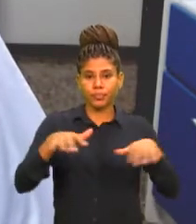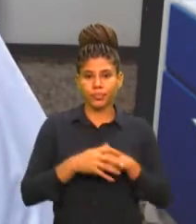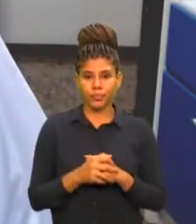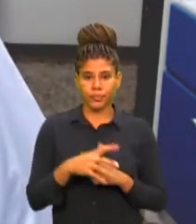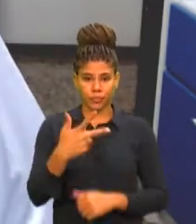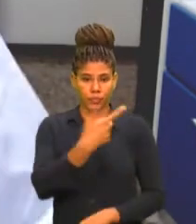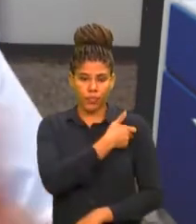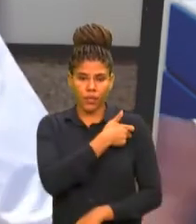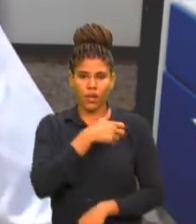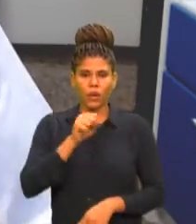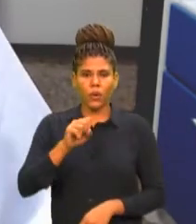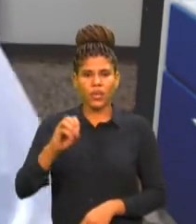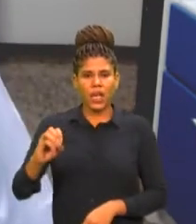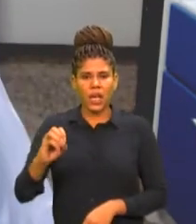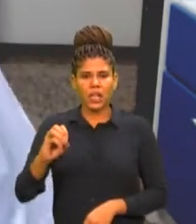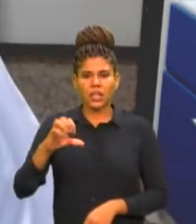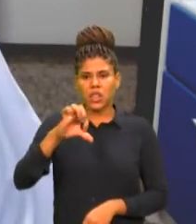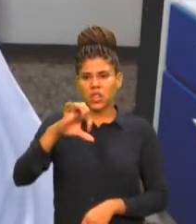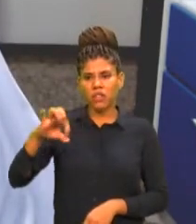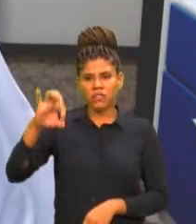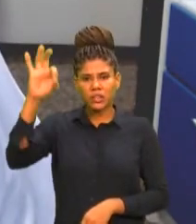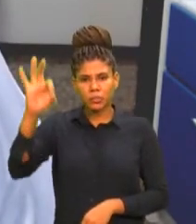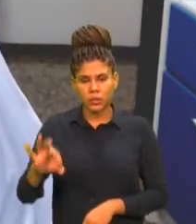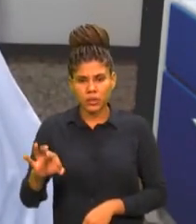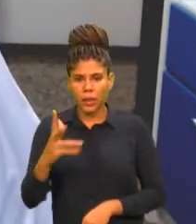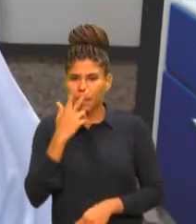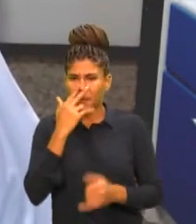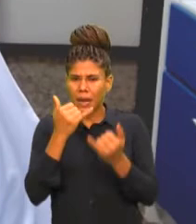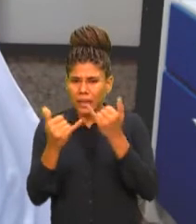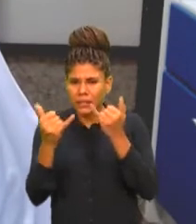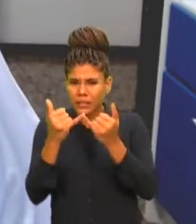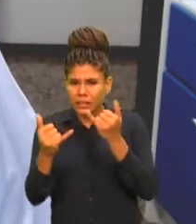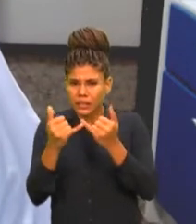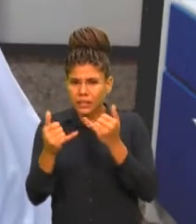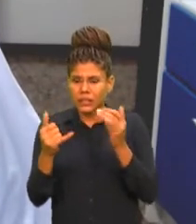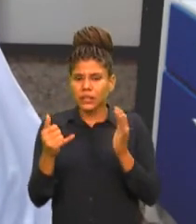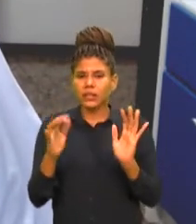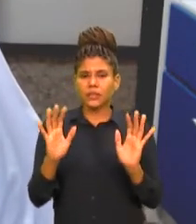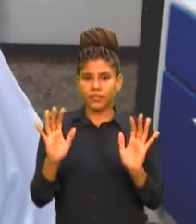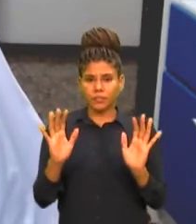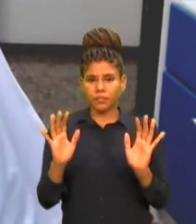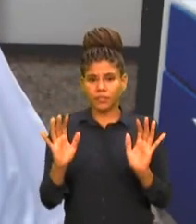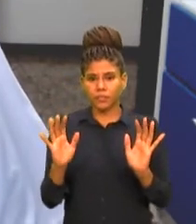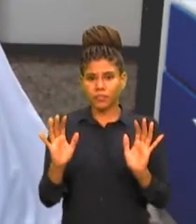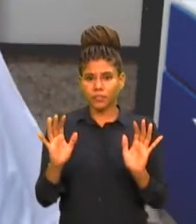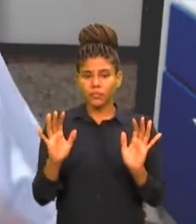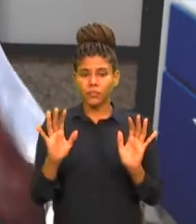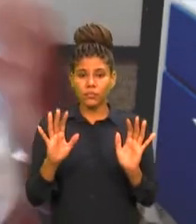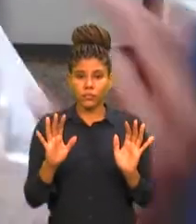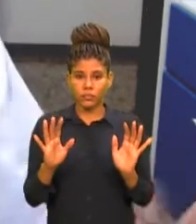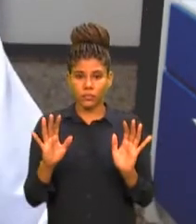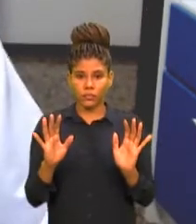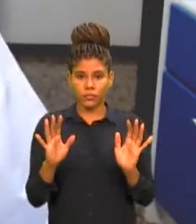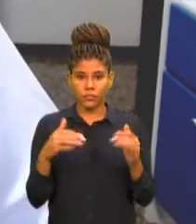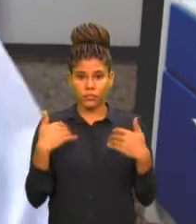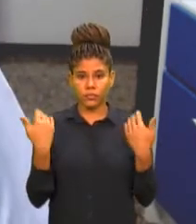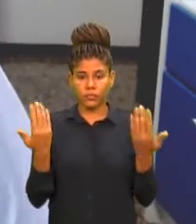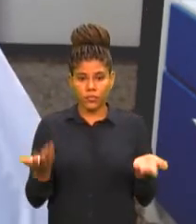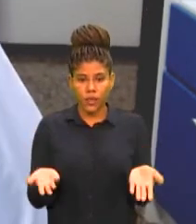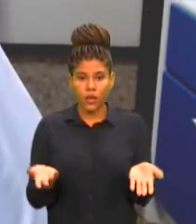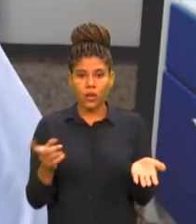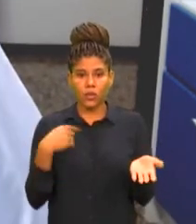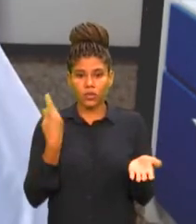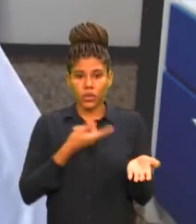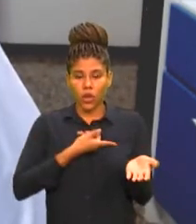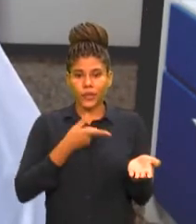80% e 90%, parecido um pouco com a proteção da própria doença. Então, sentido, enquanto a gente estiver cercado